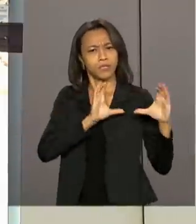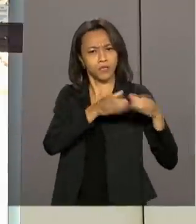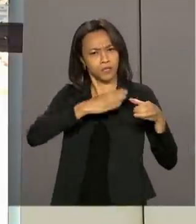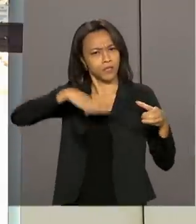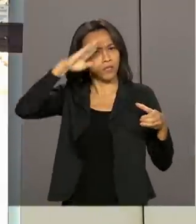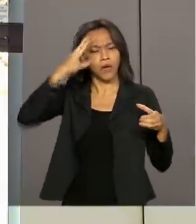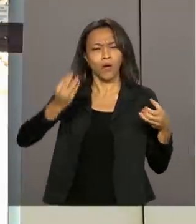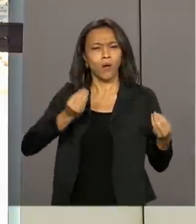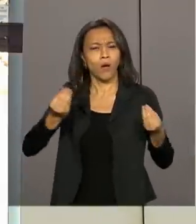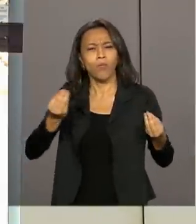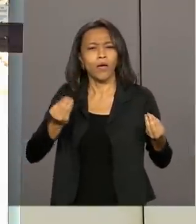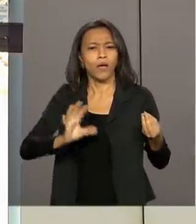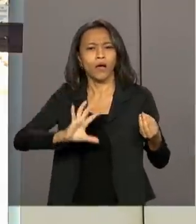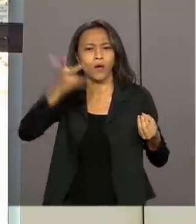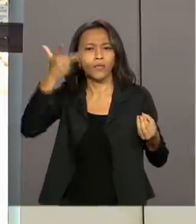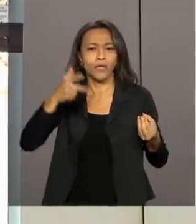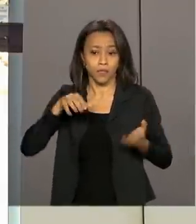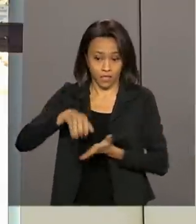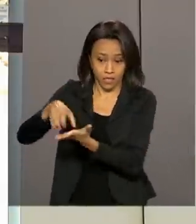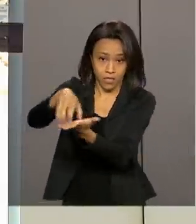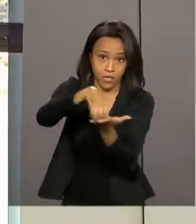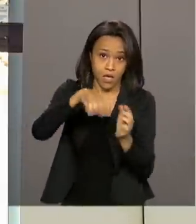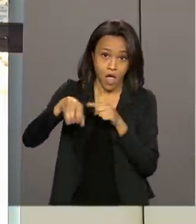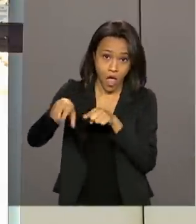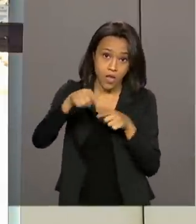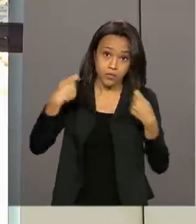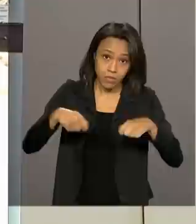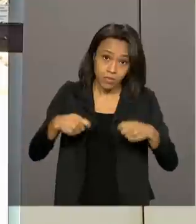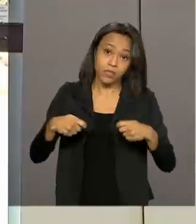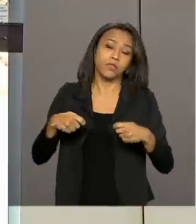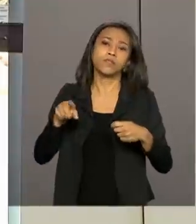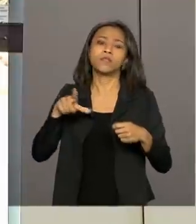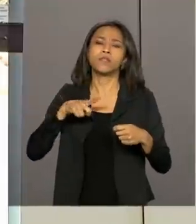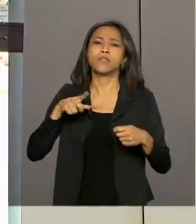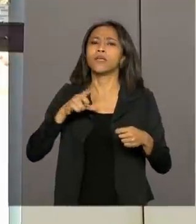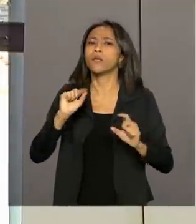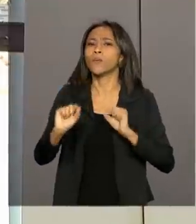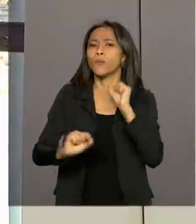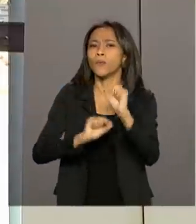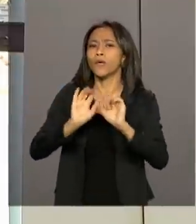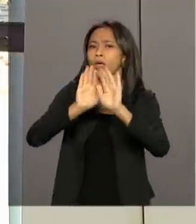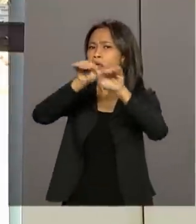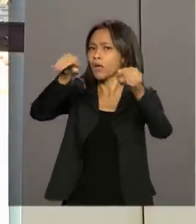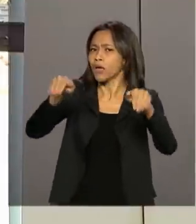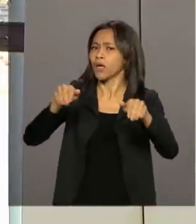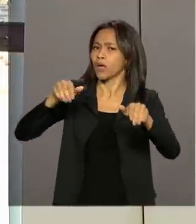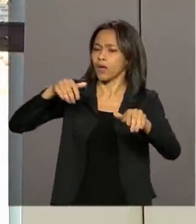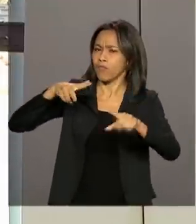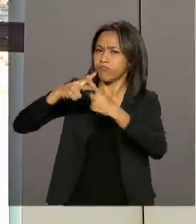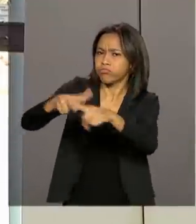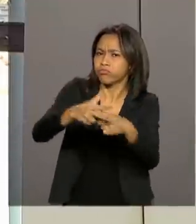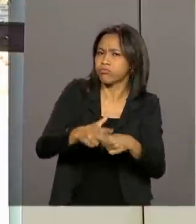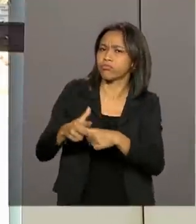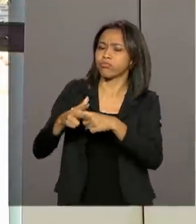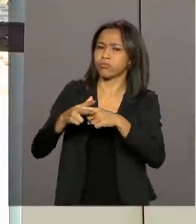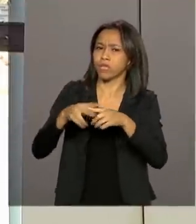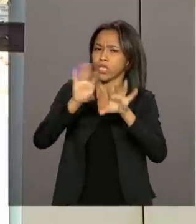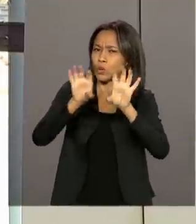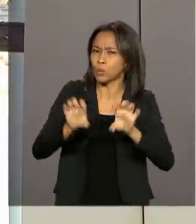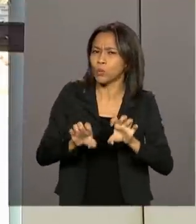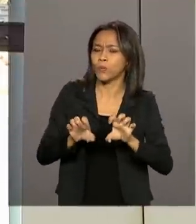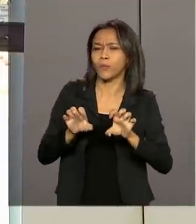processo? Como é que as agências também precisam passar por um processo de reestruturação para fazer